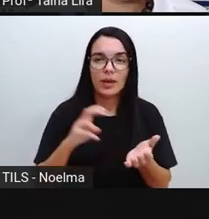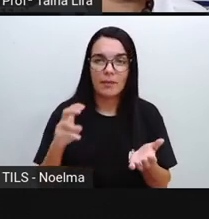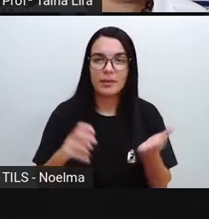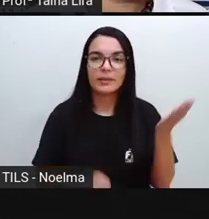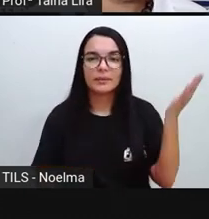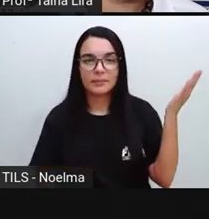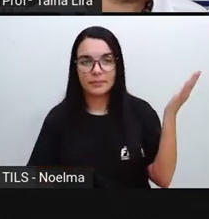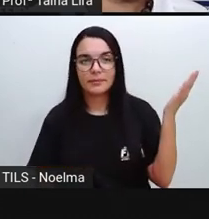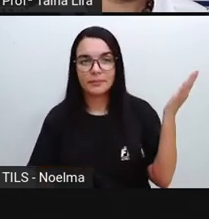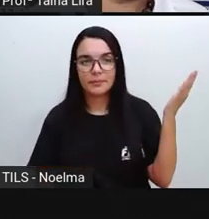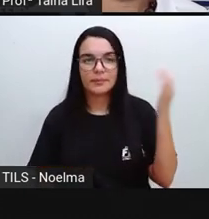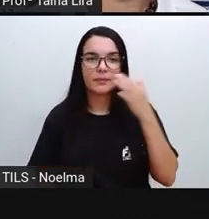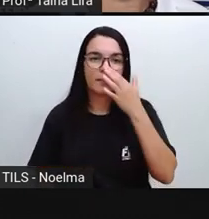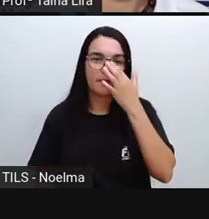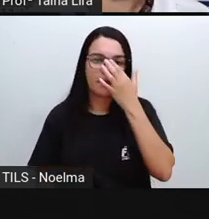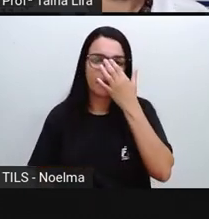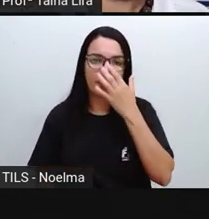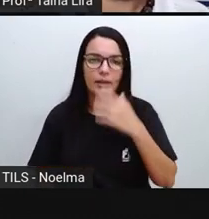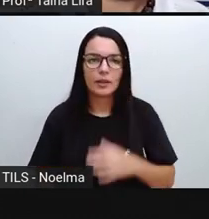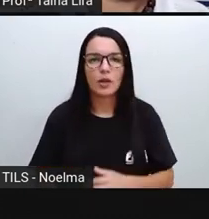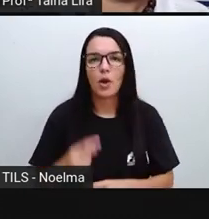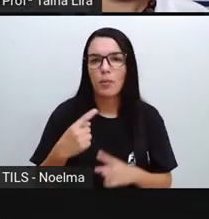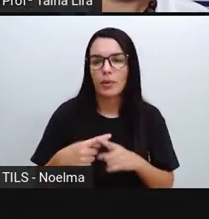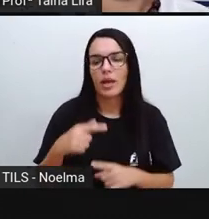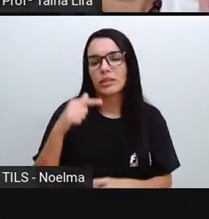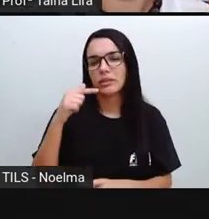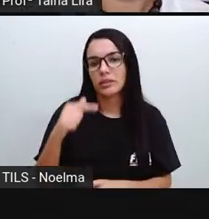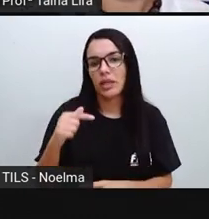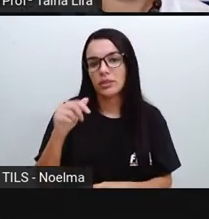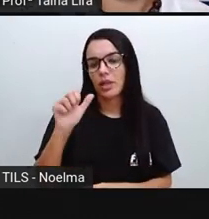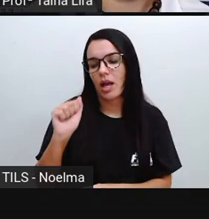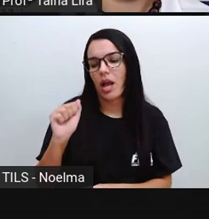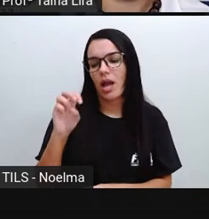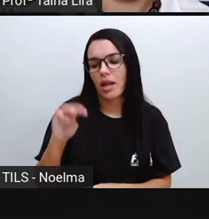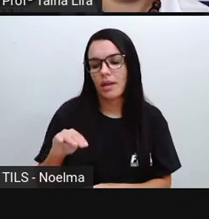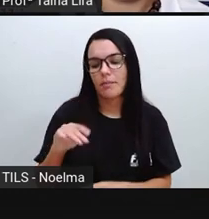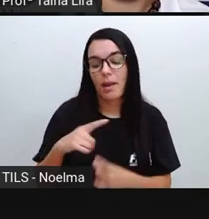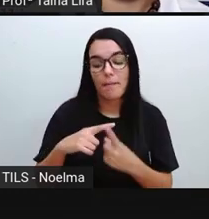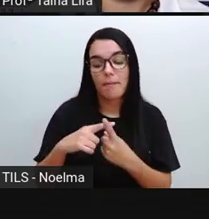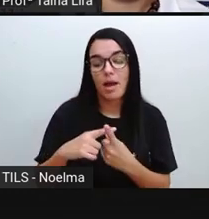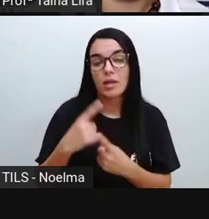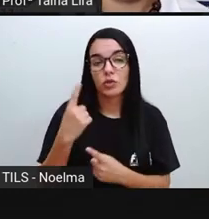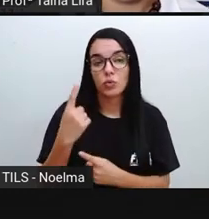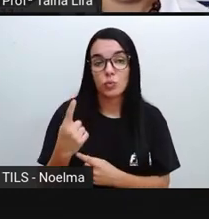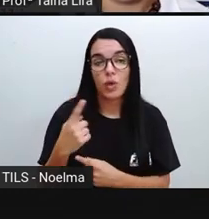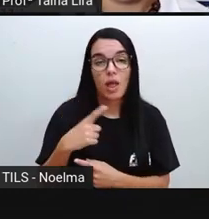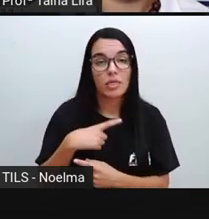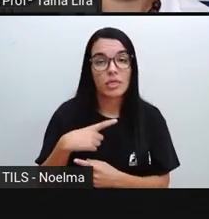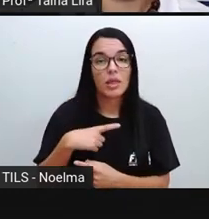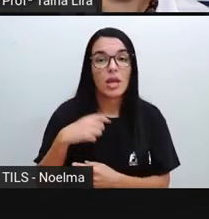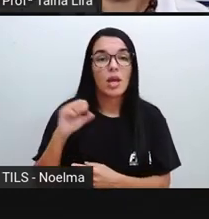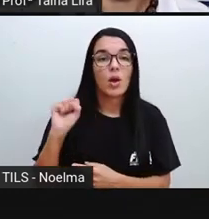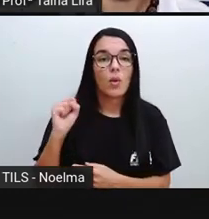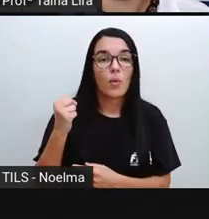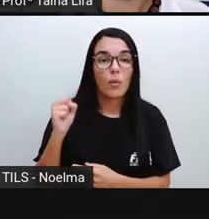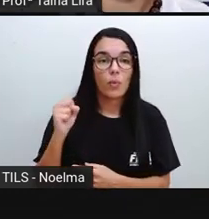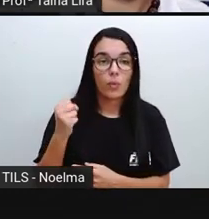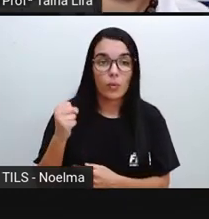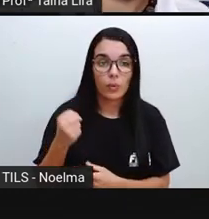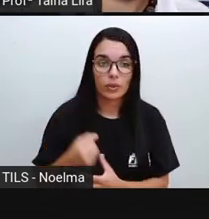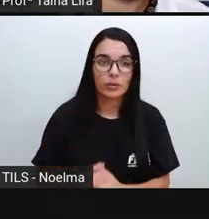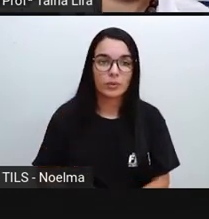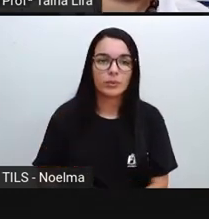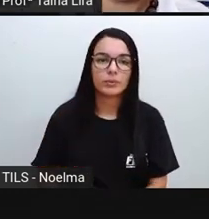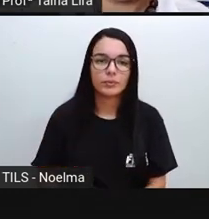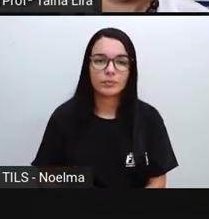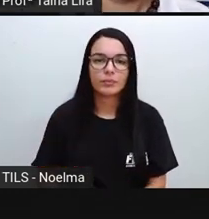Oito da manhã. Porque, ó, sete, né, ali a gente tem também a própria tabela numérica. Então, qual é o número que vem